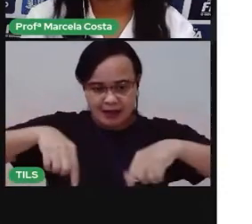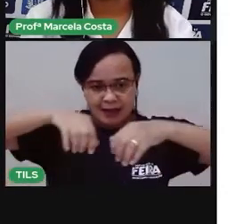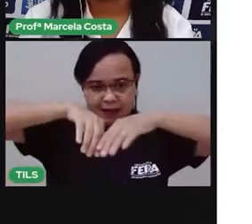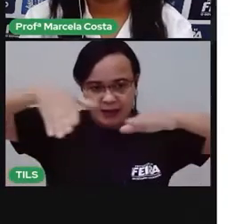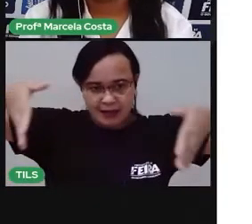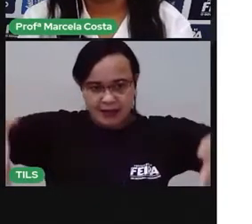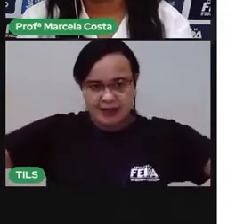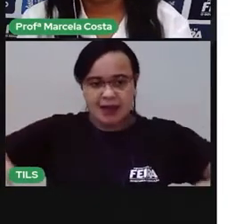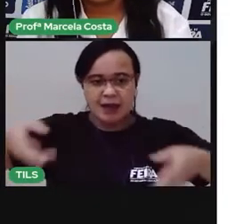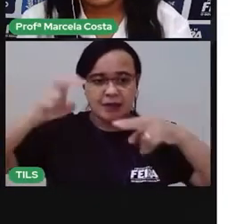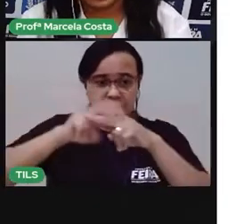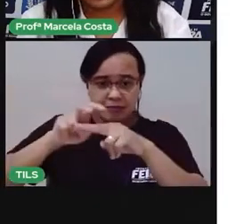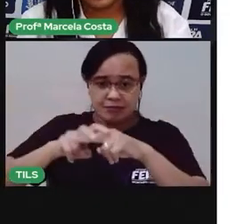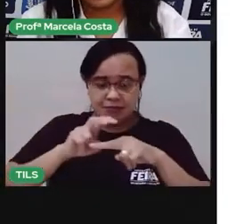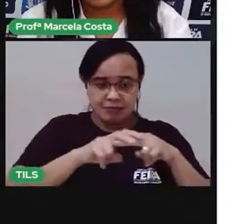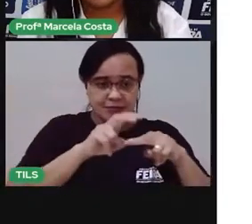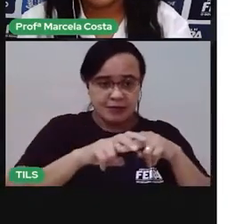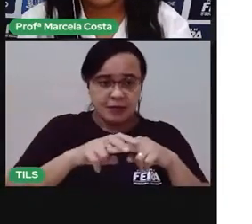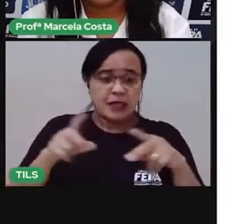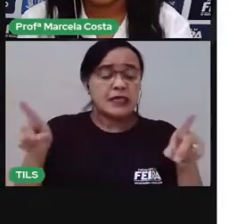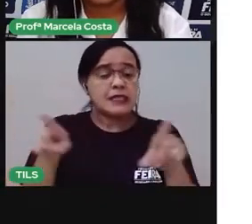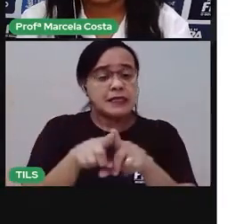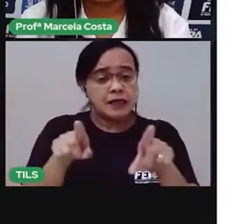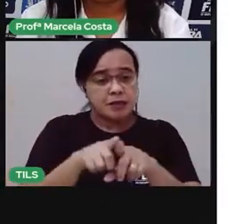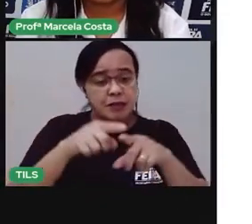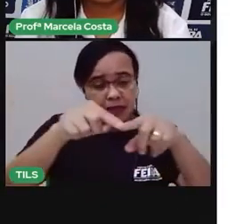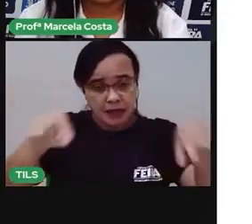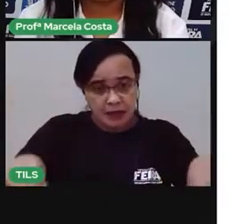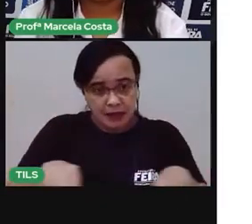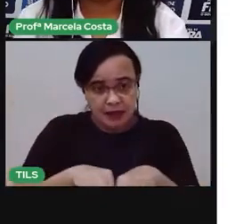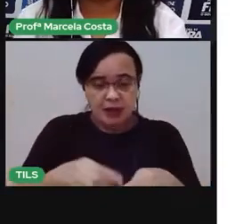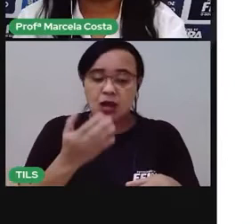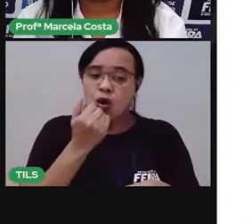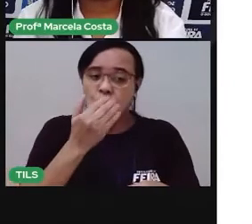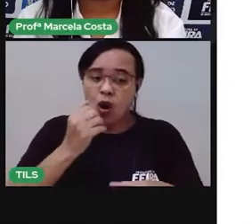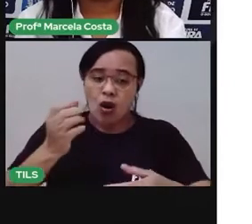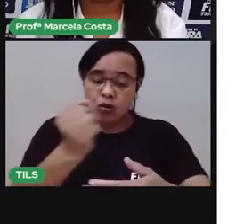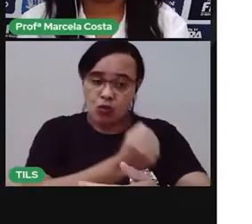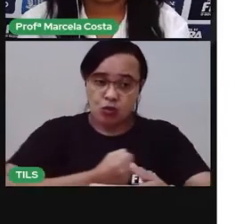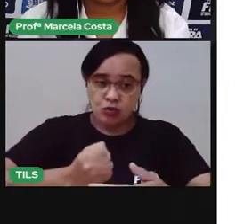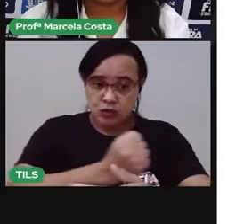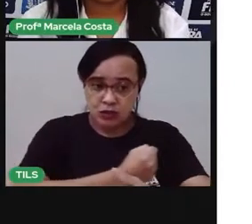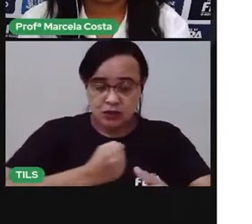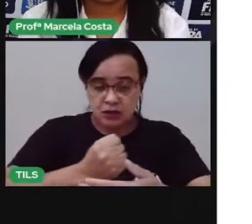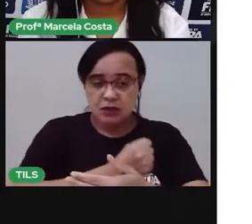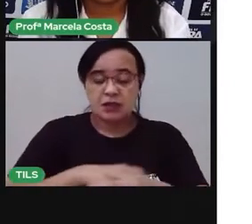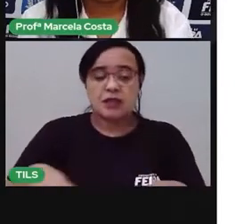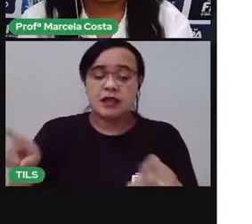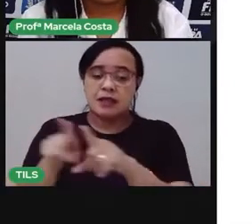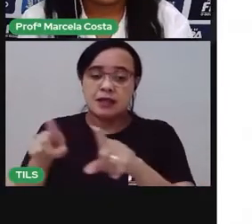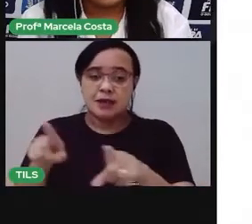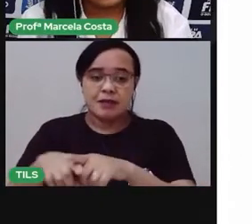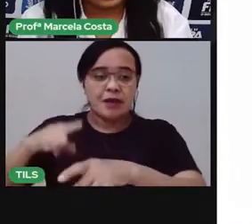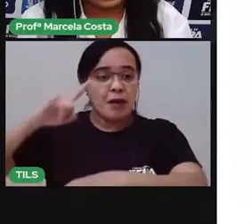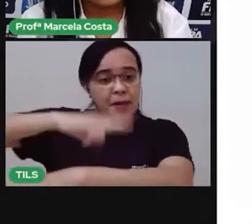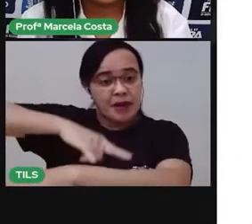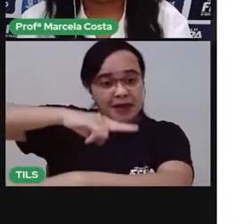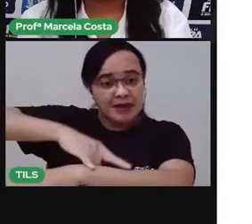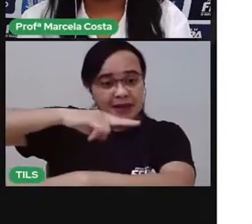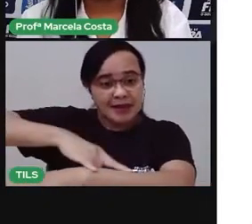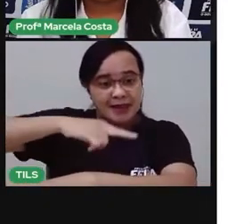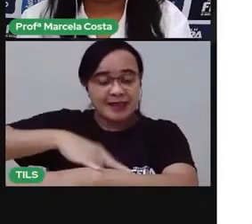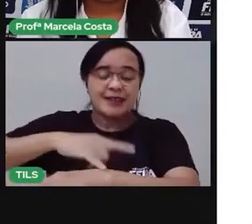quarto, banheiro. E tem paredes separando esses ambientes. Tem